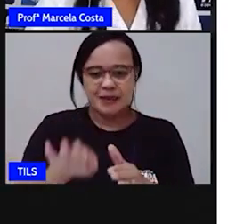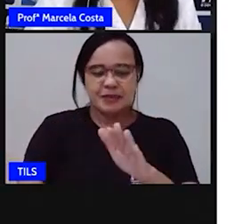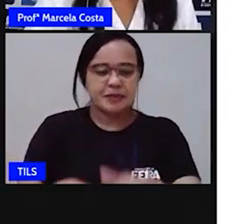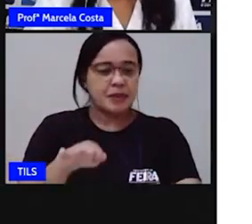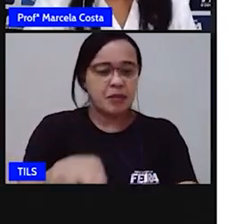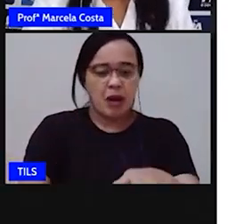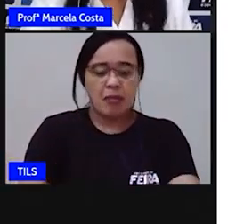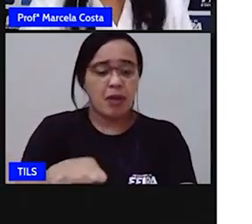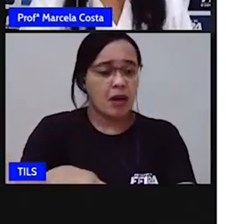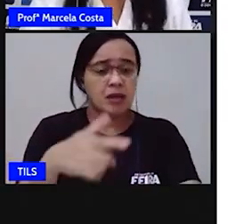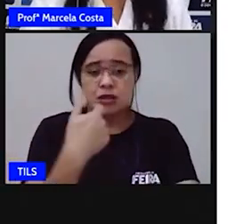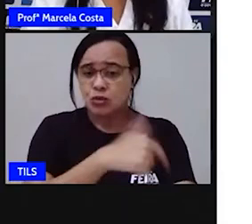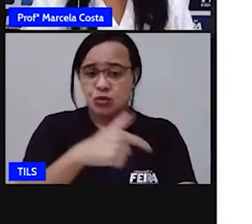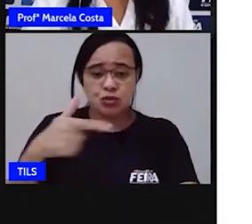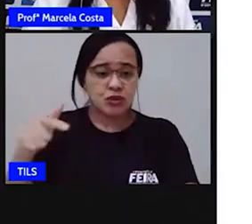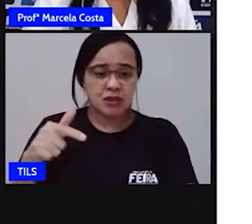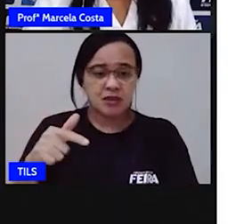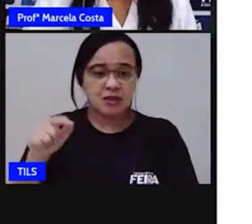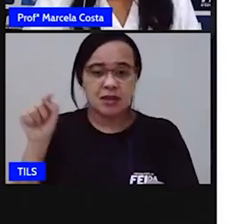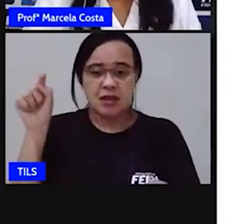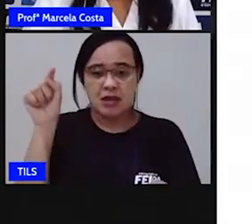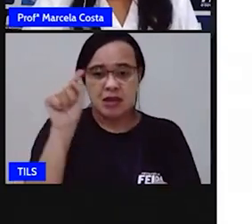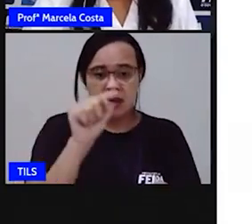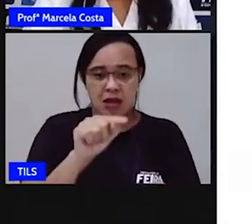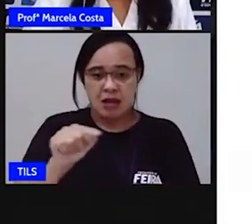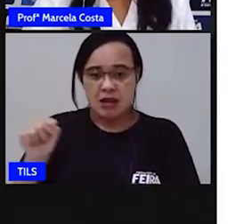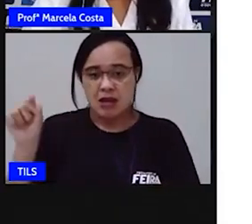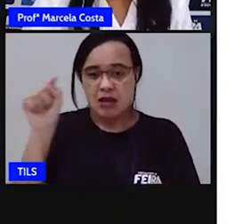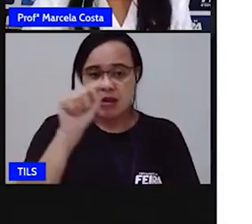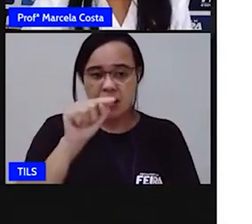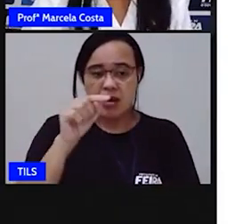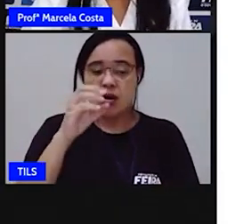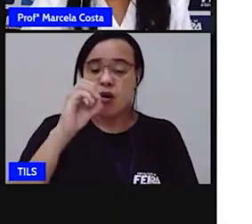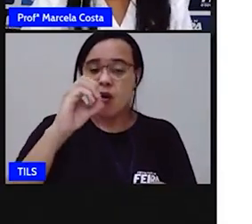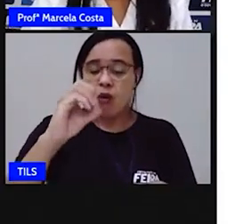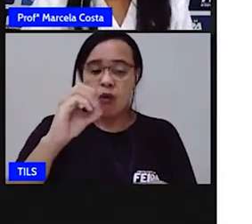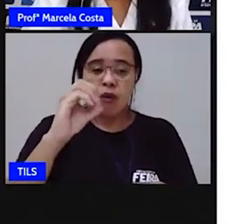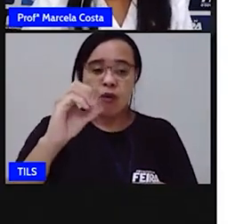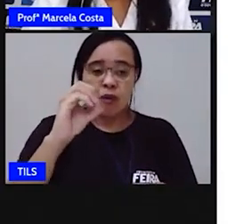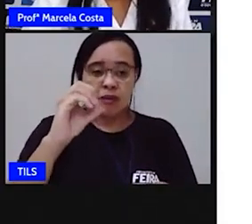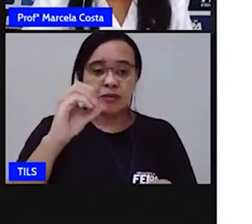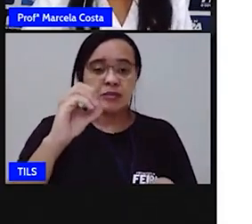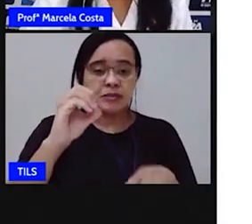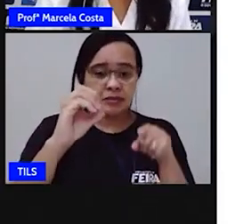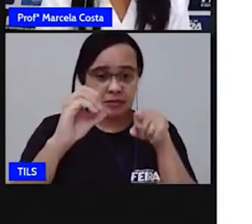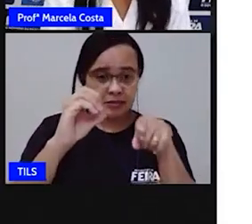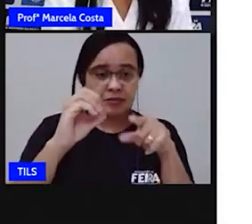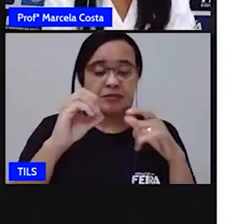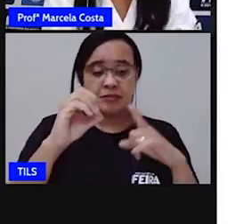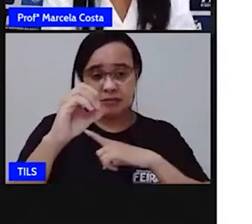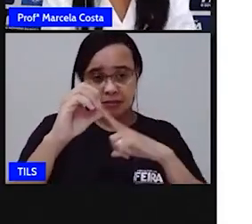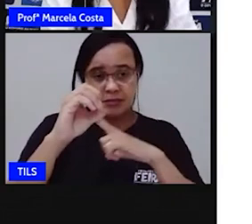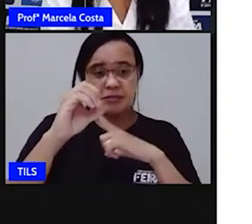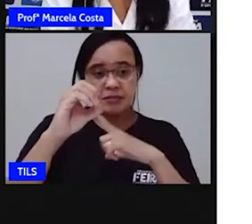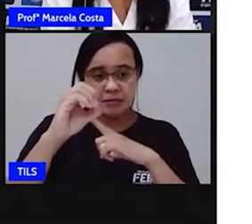Circulei para vocês verem. A vogal o que tem aqui nessa última sílaba